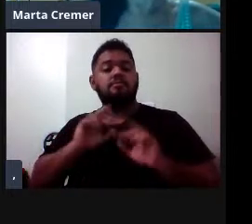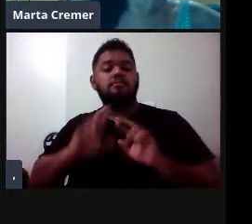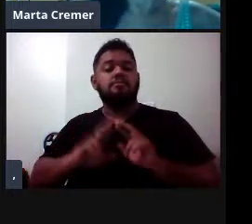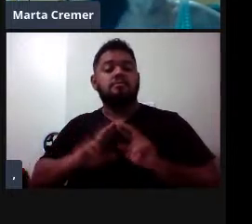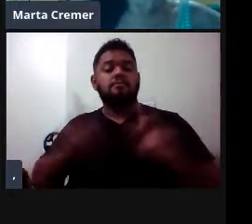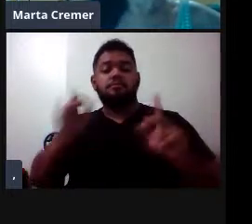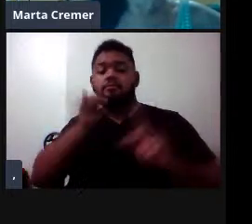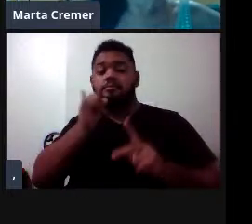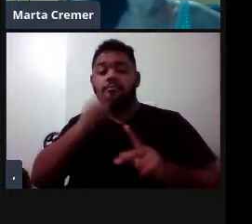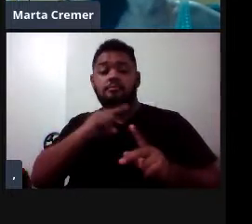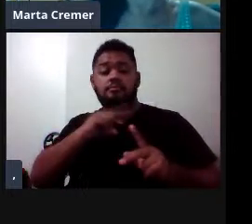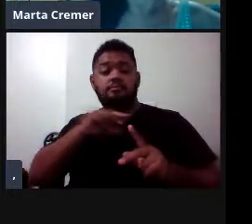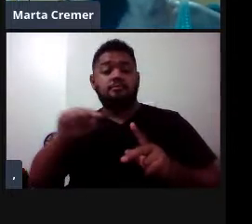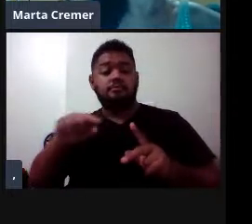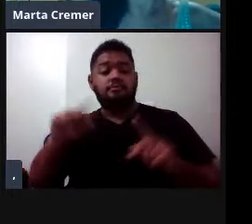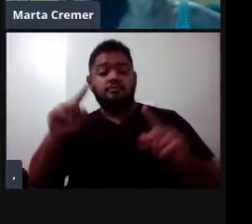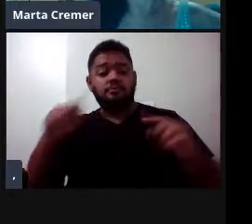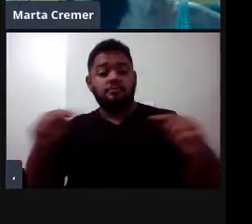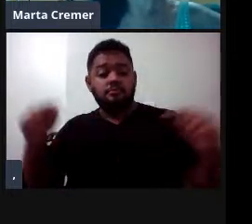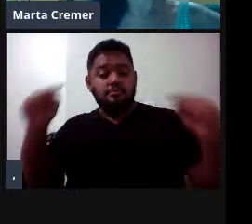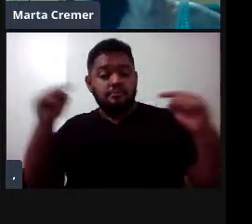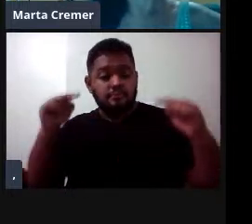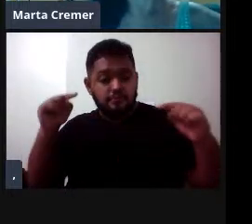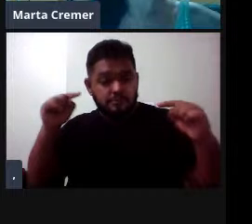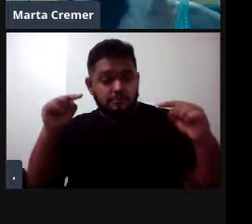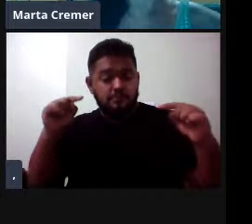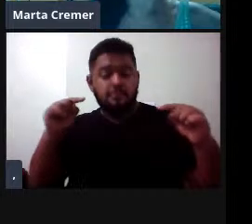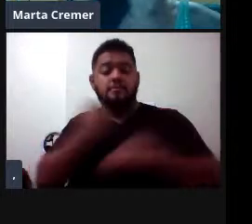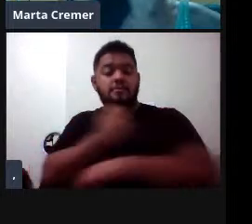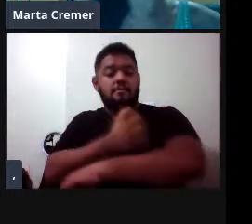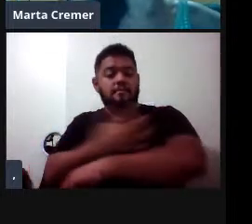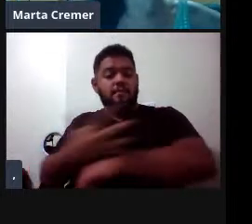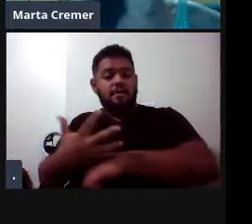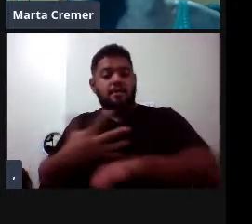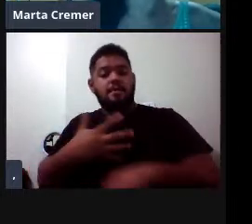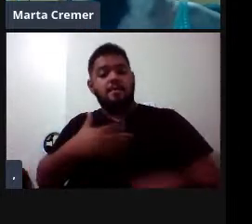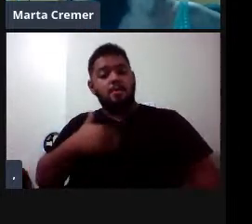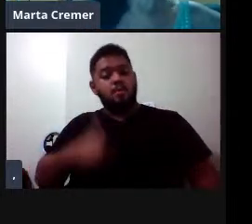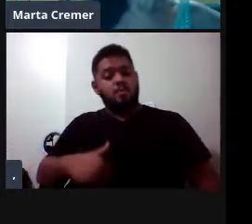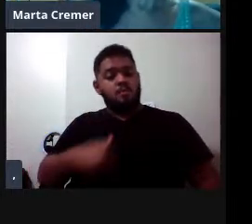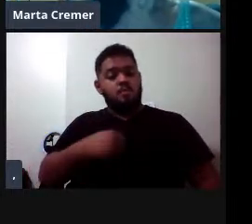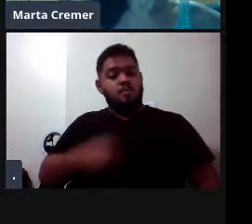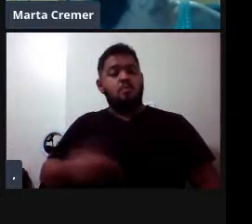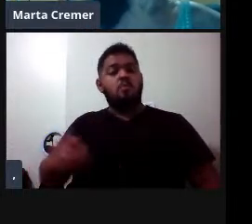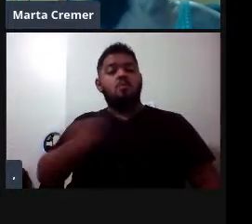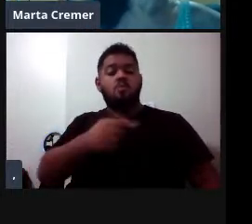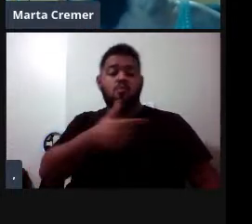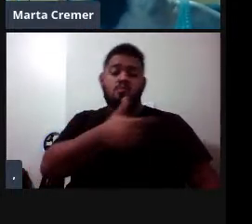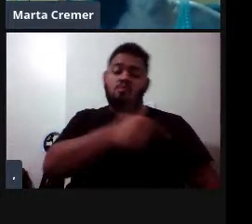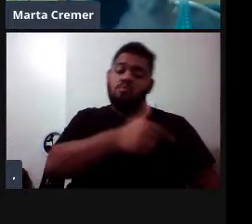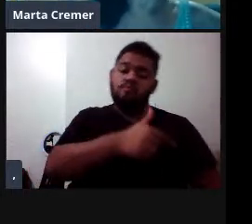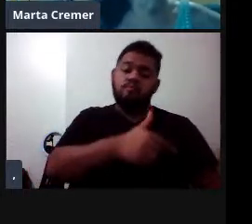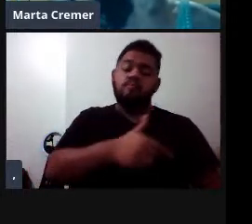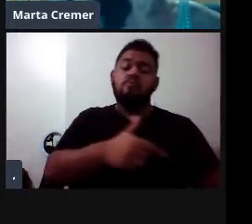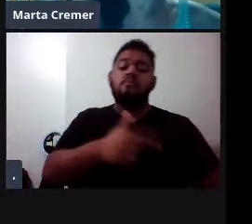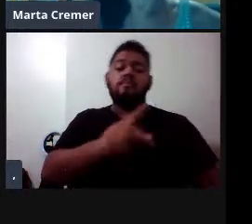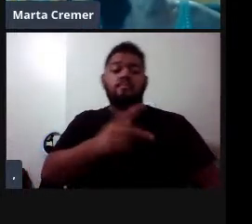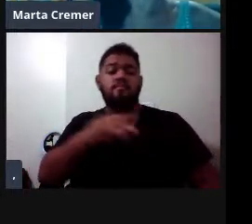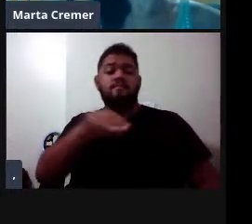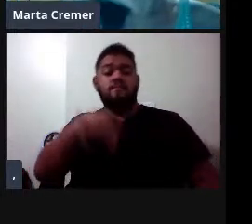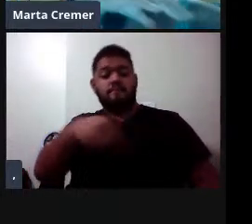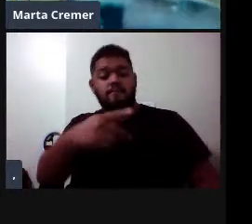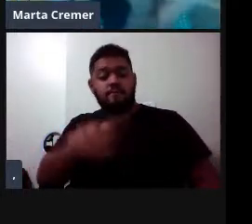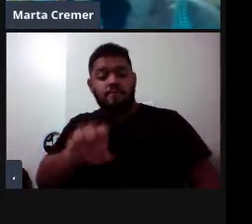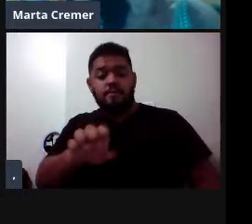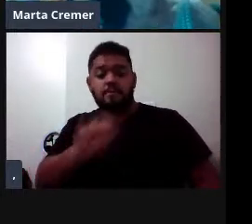essa aqui a cutorostrata tem essa faixinha branca na peitoral, né, que a bonaerensis não tem e as Minques são as baleias por